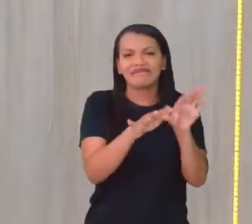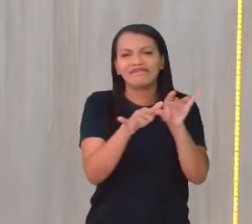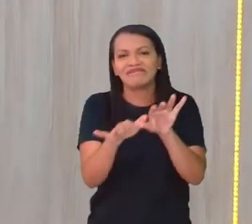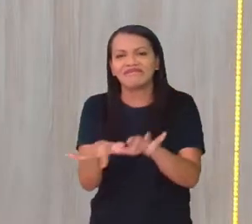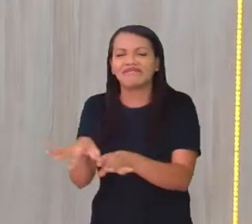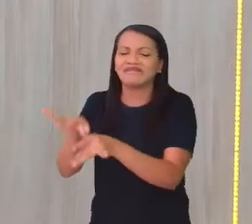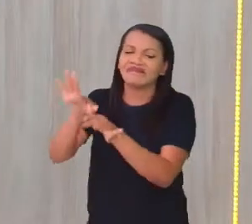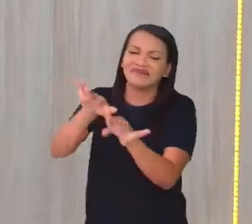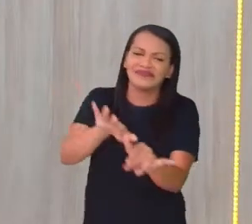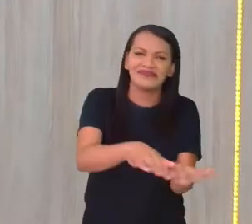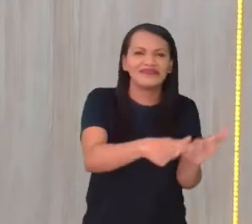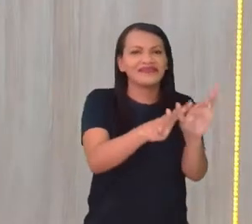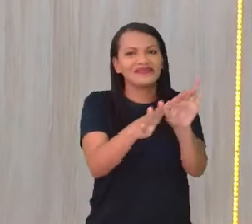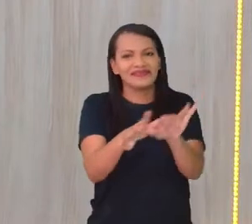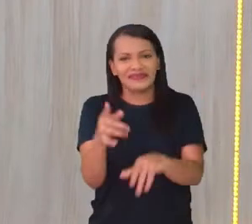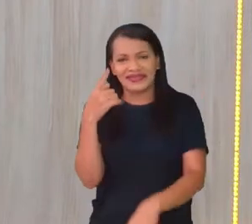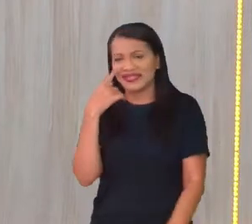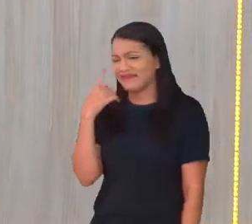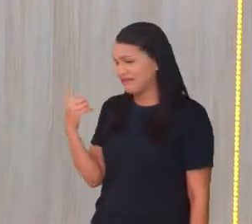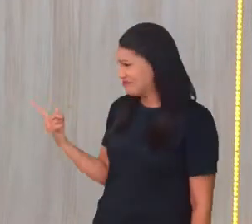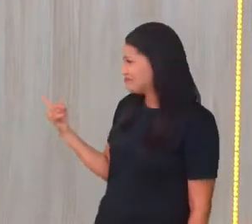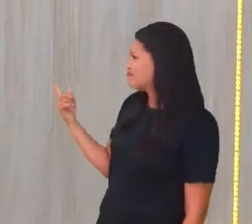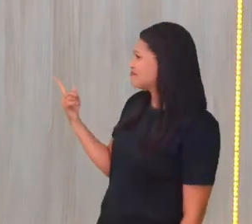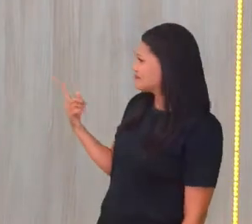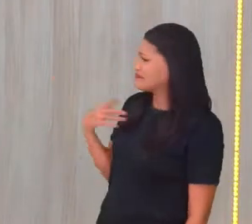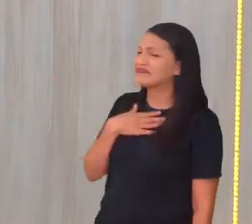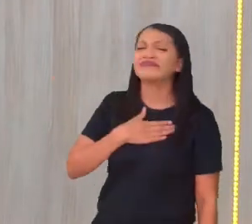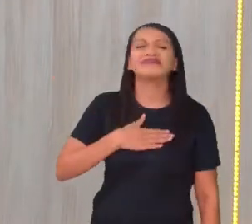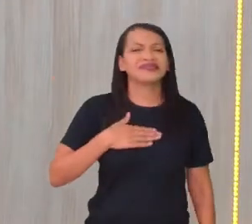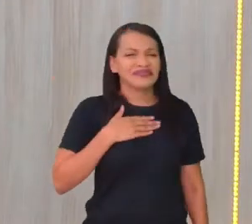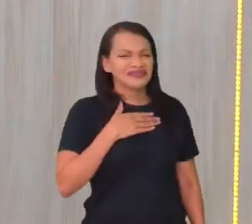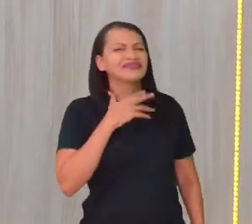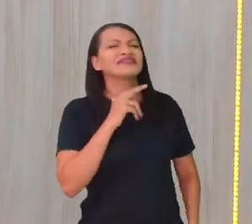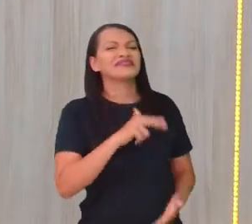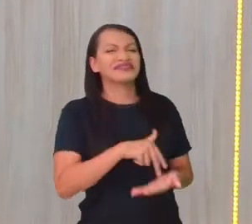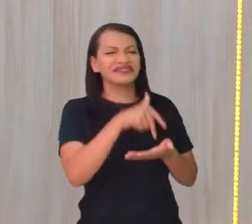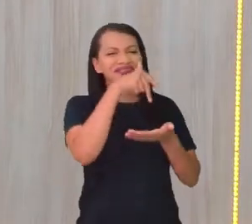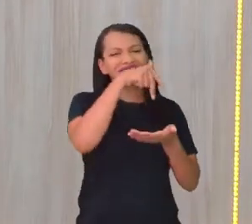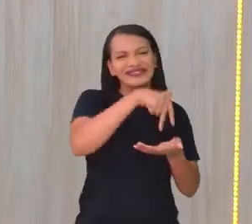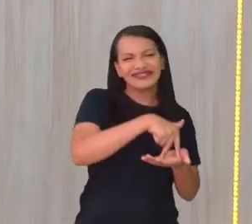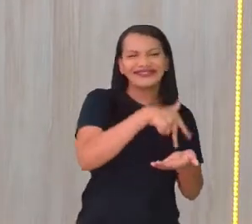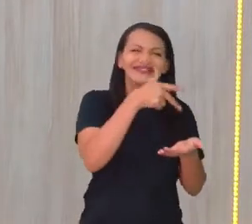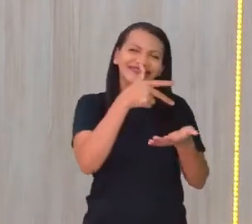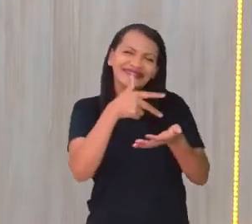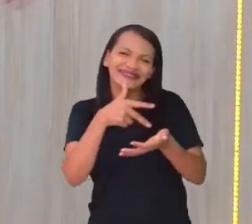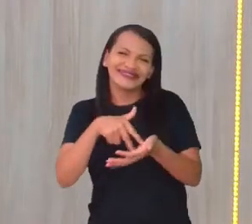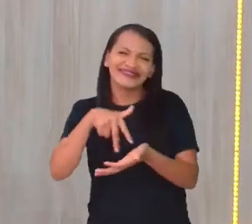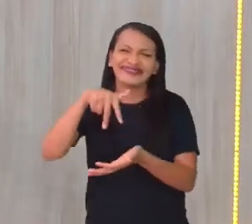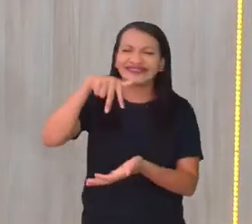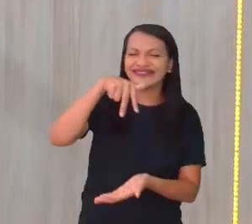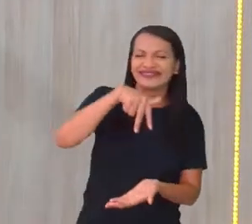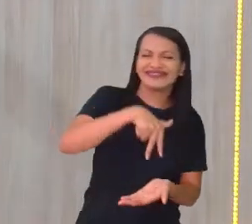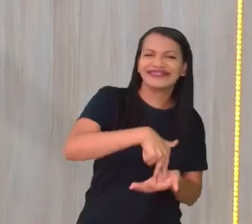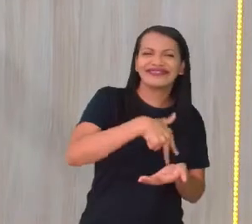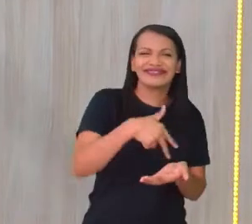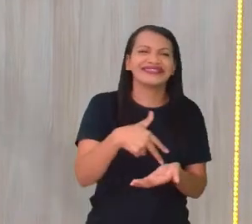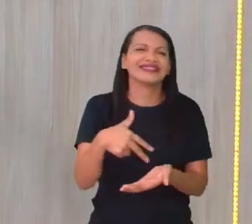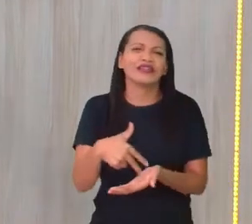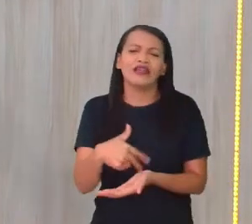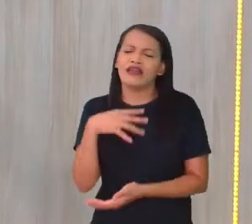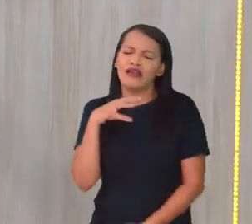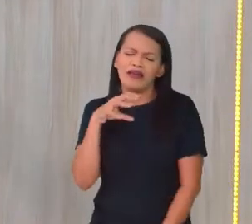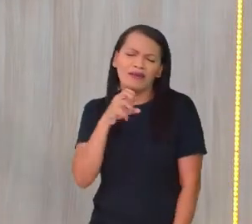voou e foi embora, Pegueiro, você é juízo, professor. só como é lindo, meu amor, estou